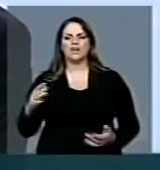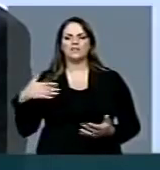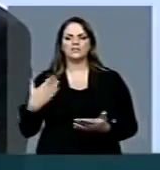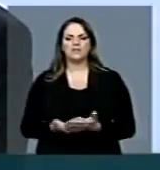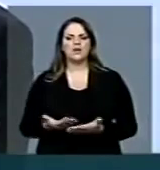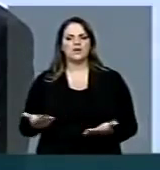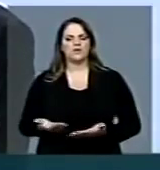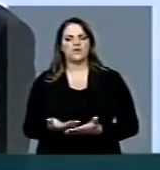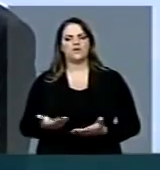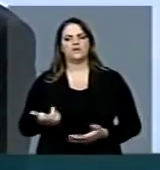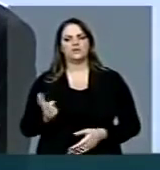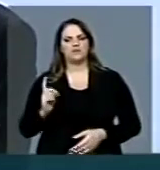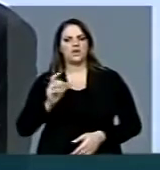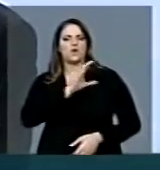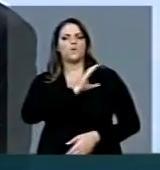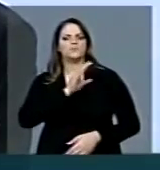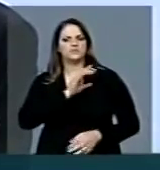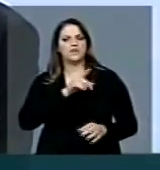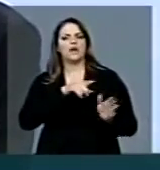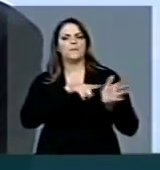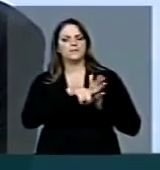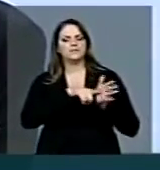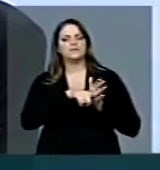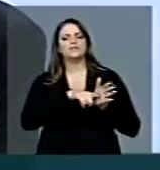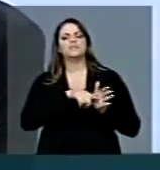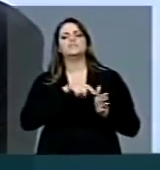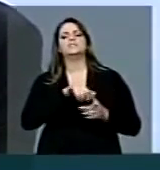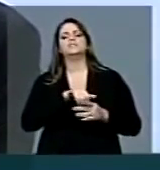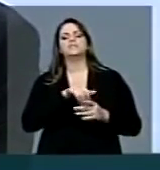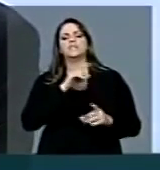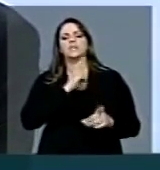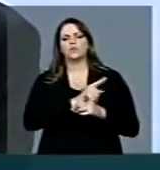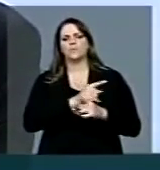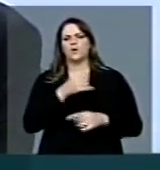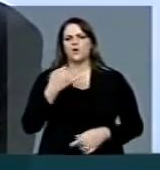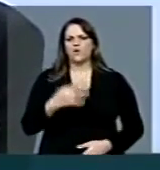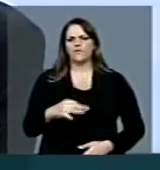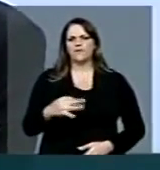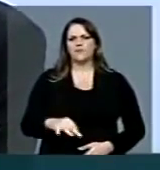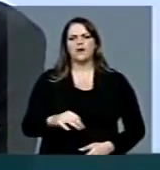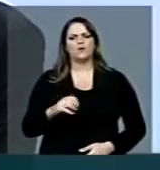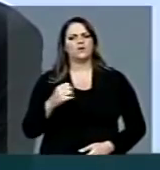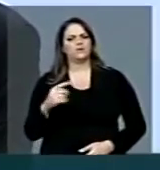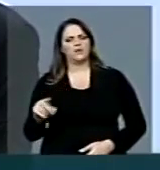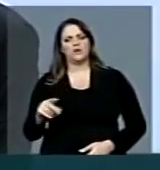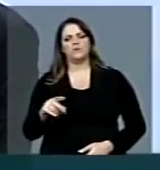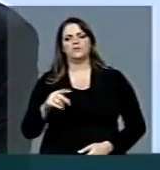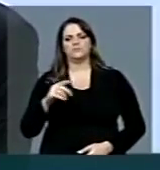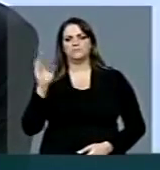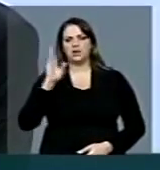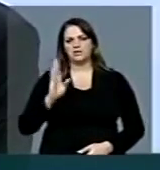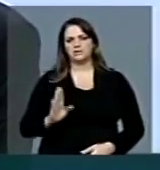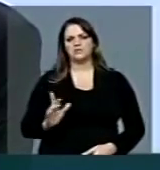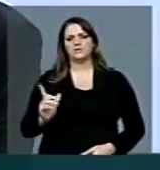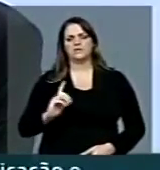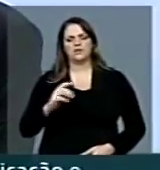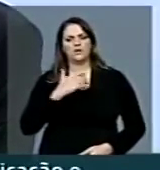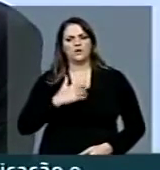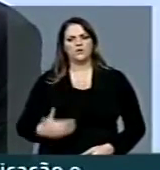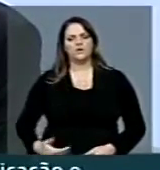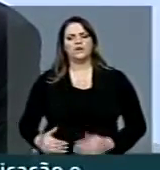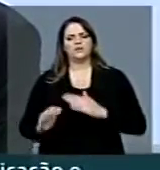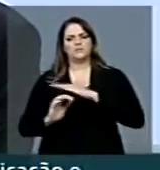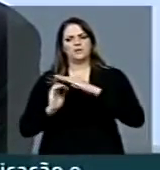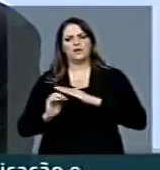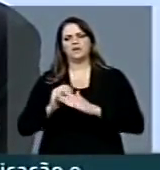comissão que está fazendo as apurações, se elas confirmaram que autoridades brasileiras, empresas brasileiras e cidadãos brasileiros